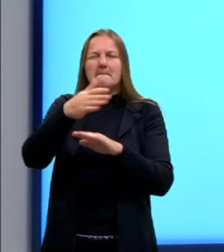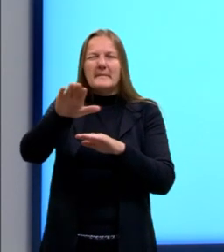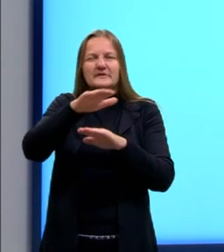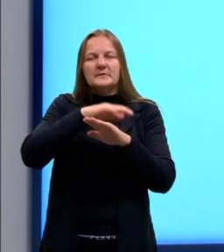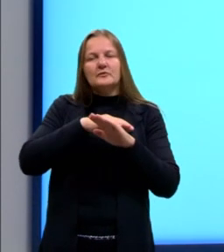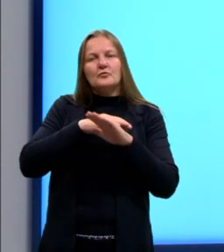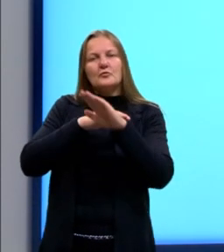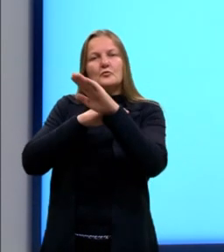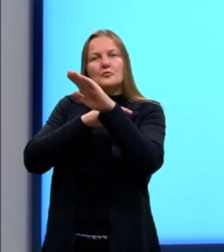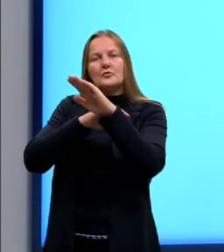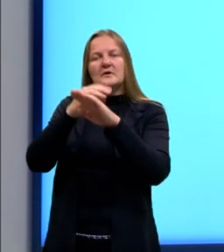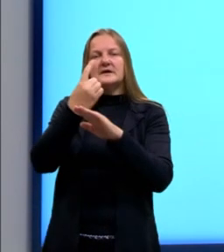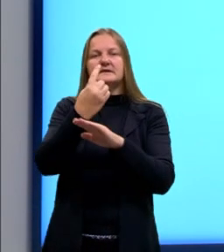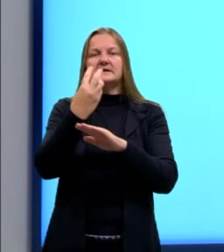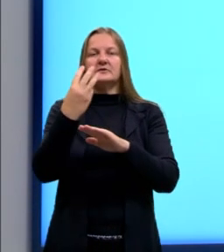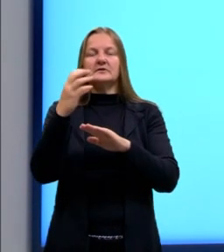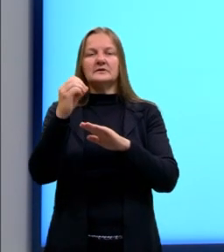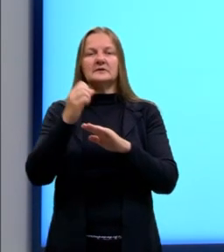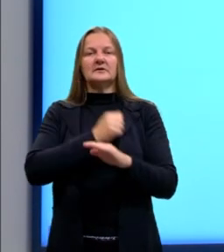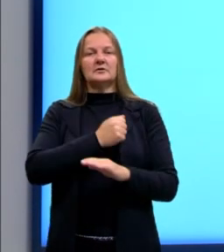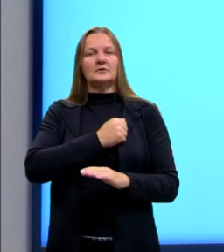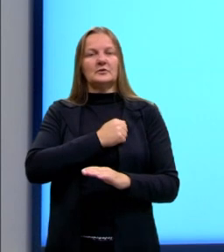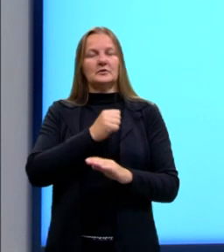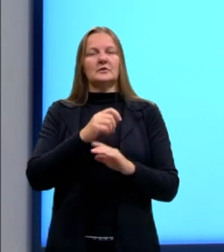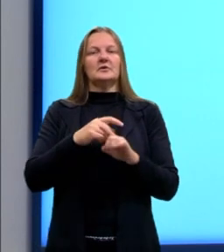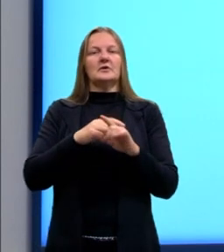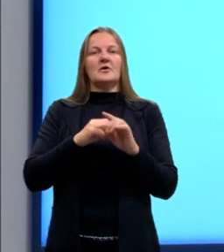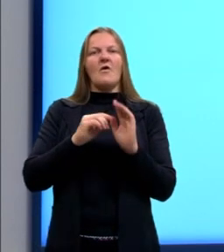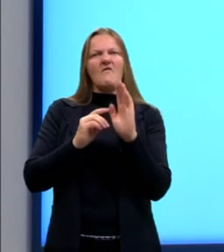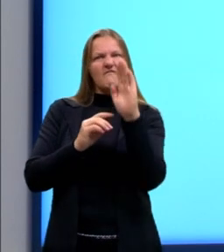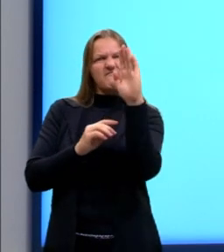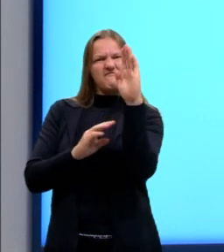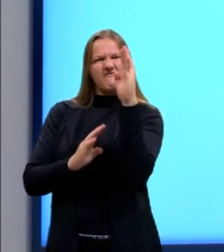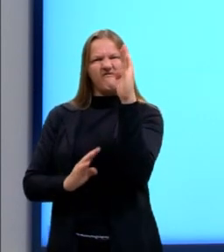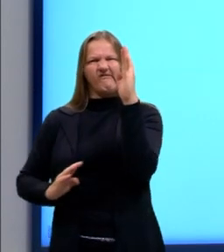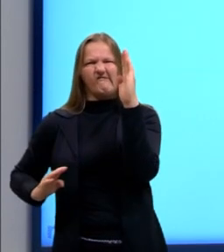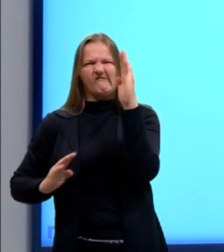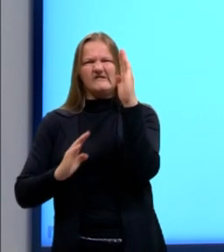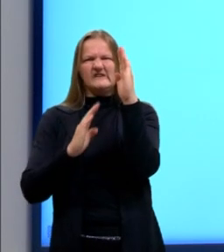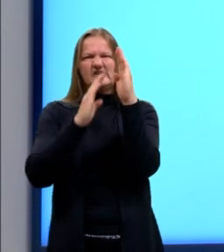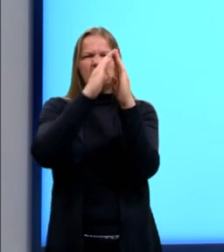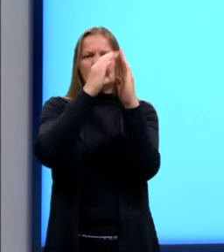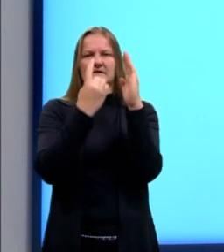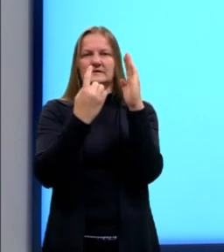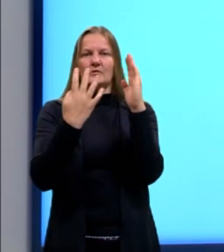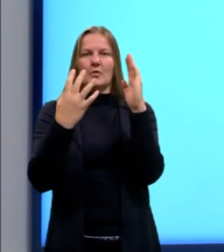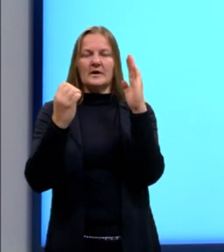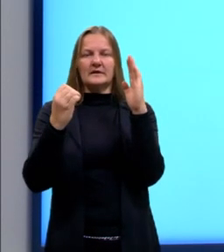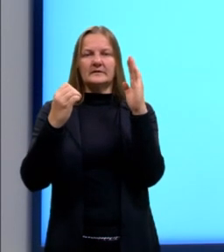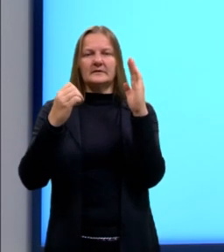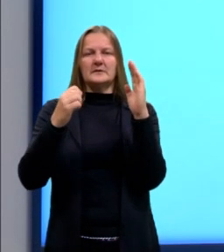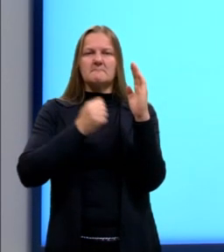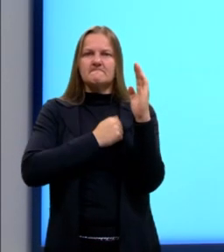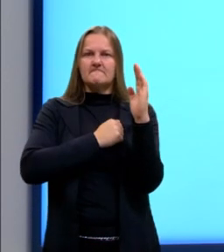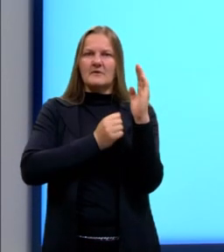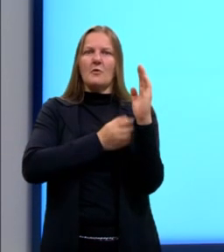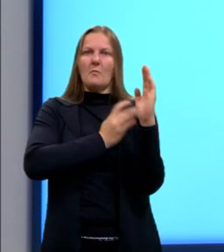130 batimentos por minuto, e subida forte, 140 batimentos por minuto.